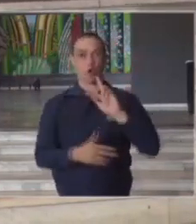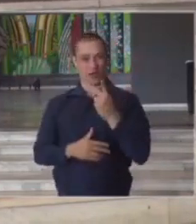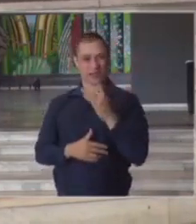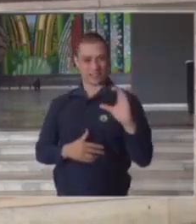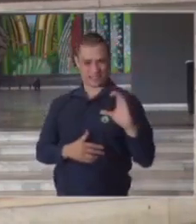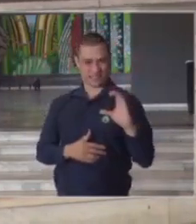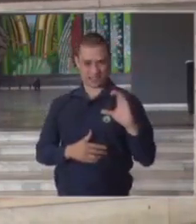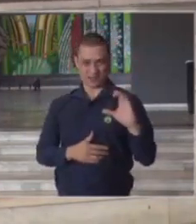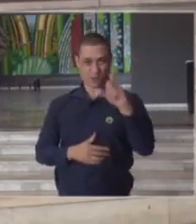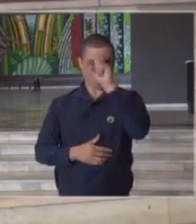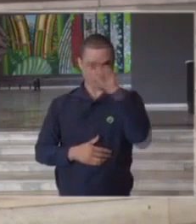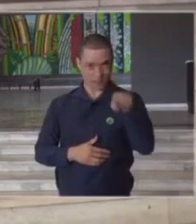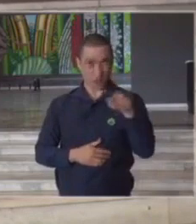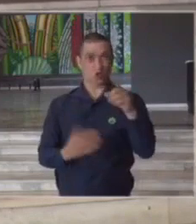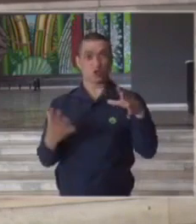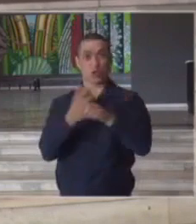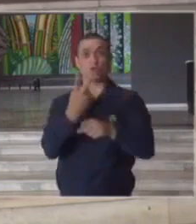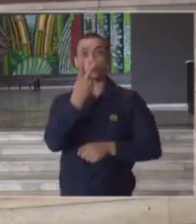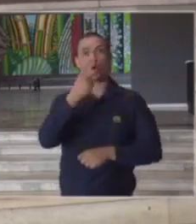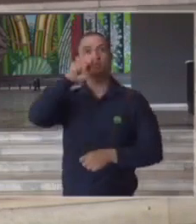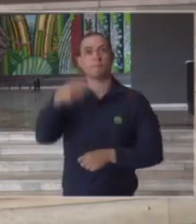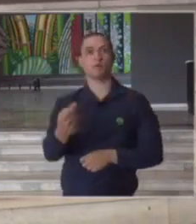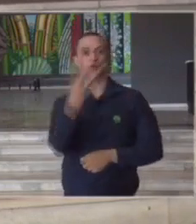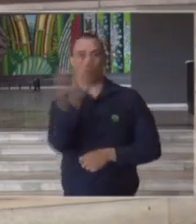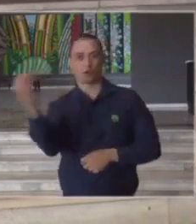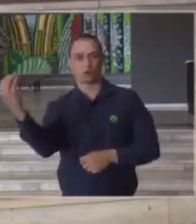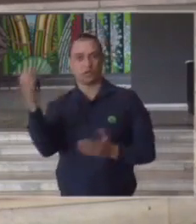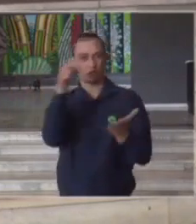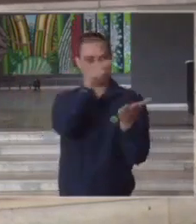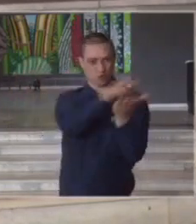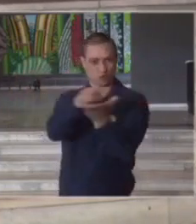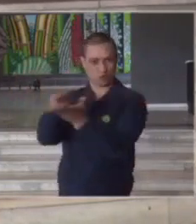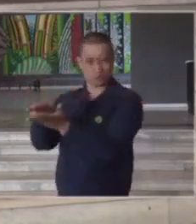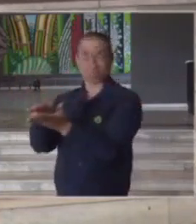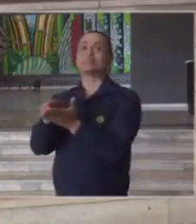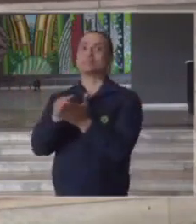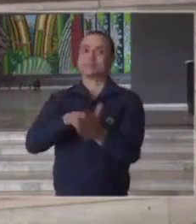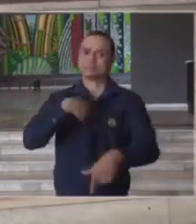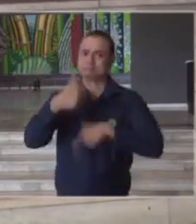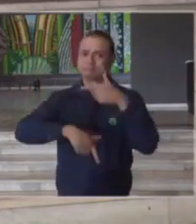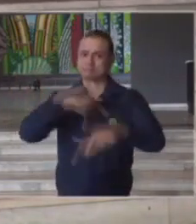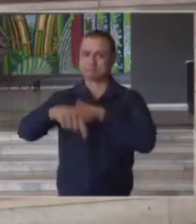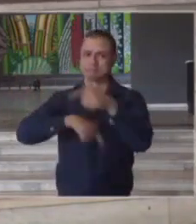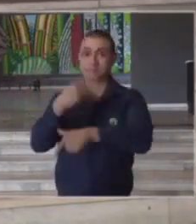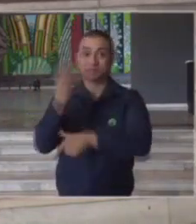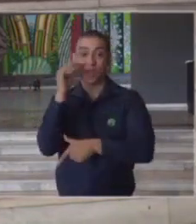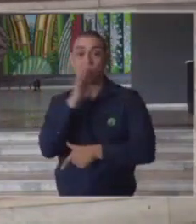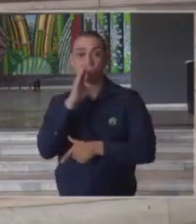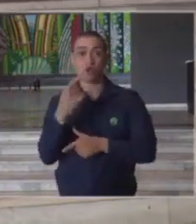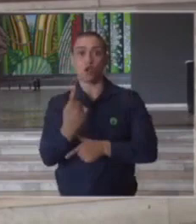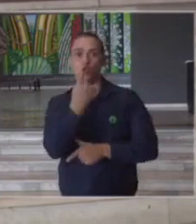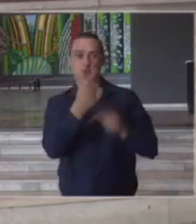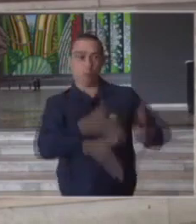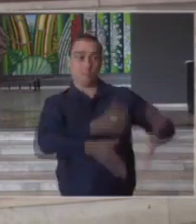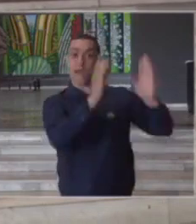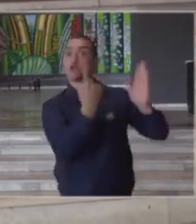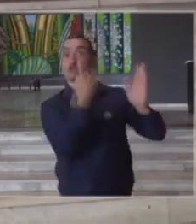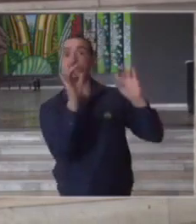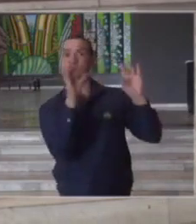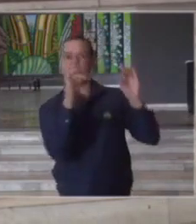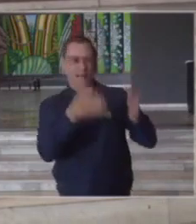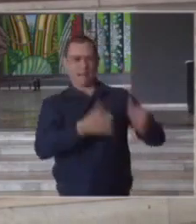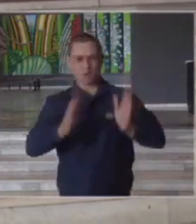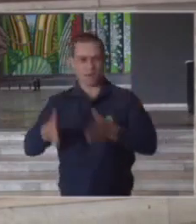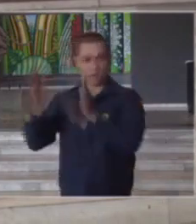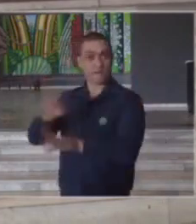clínicas dos seus 2.400 leitos fez uma operação muito grande de forma que deixou um edifício inteiro com